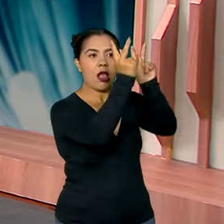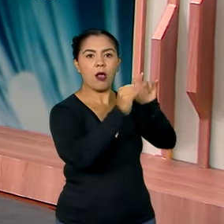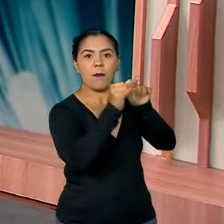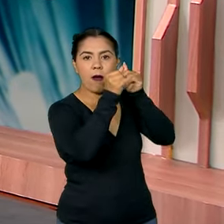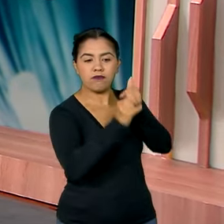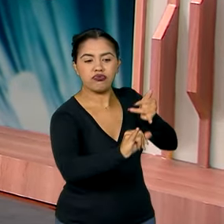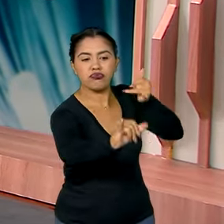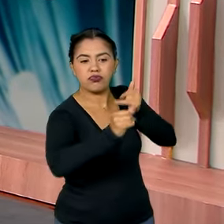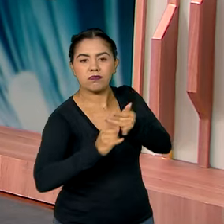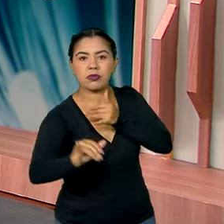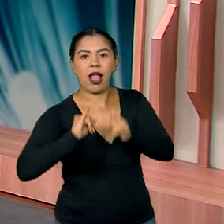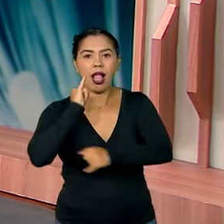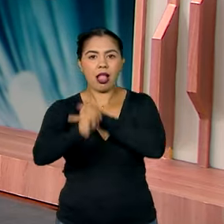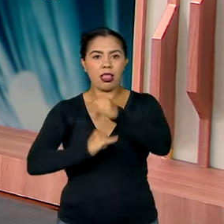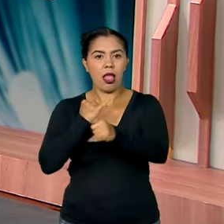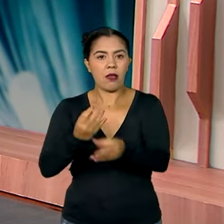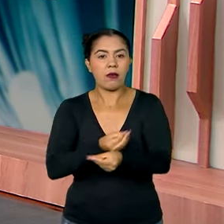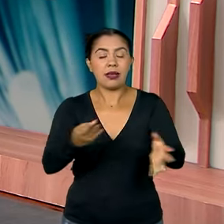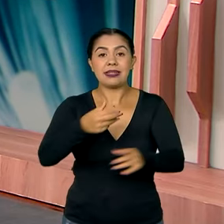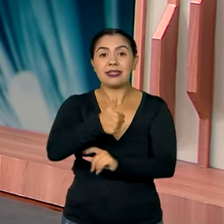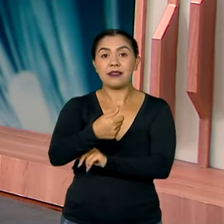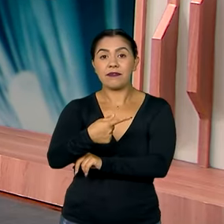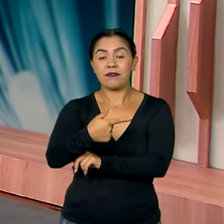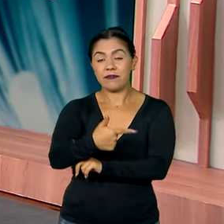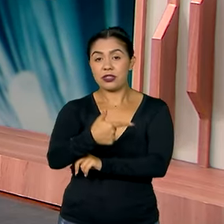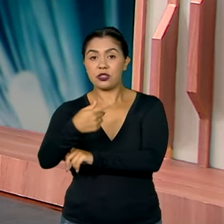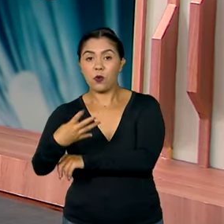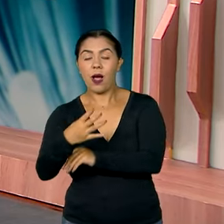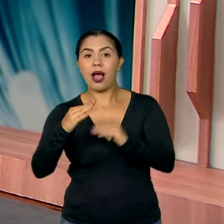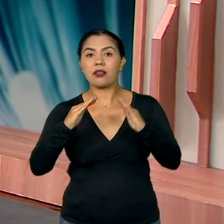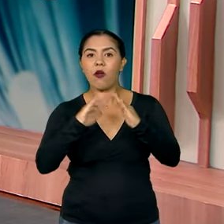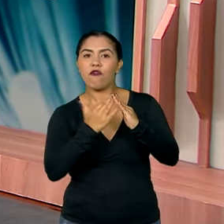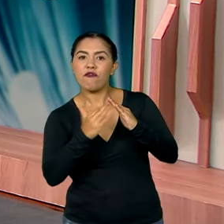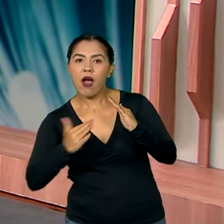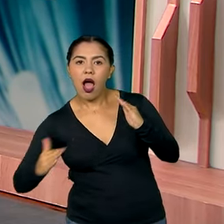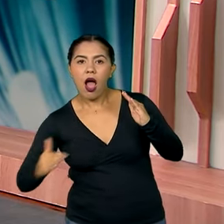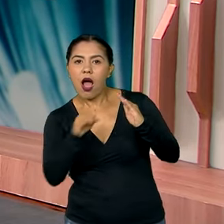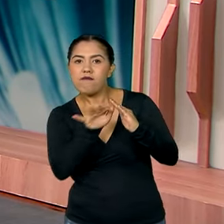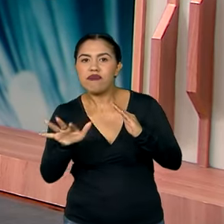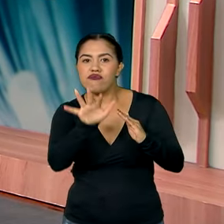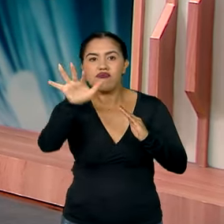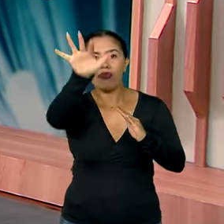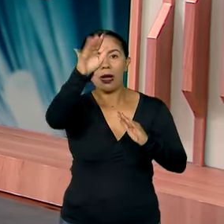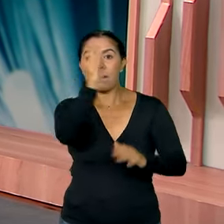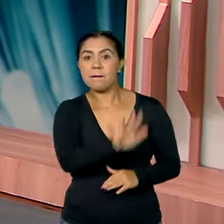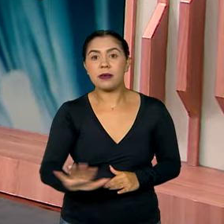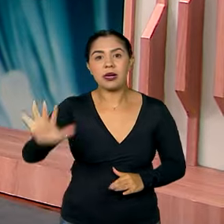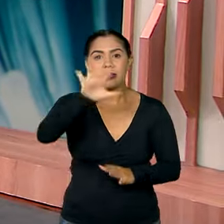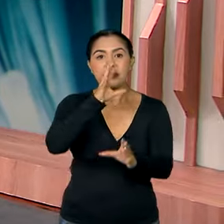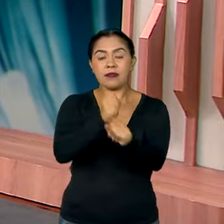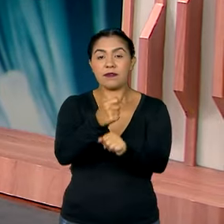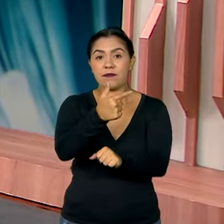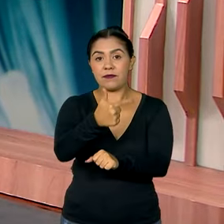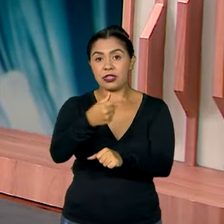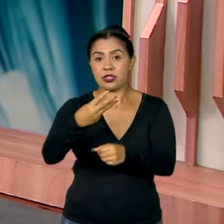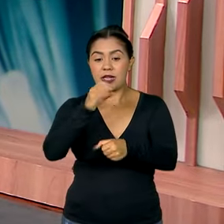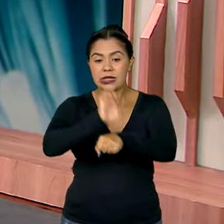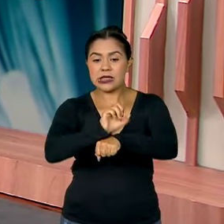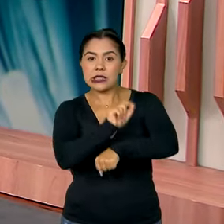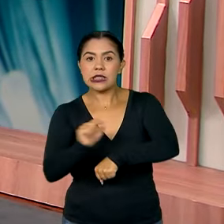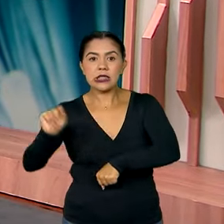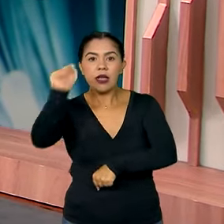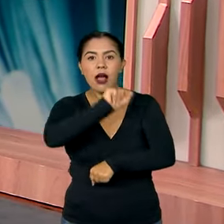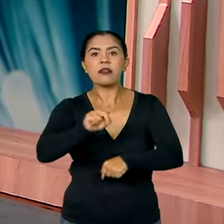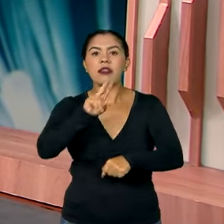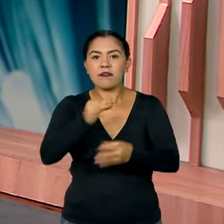124 favelas do Brasil. As comunidades atendidas ficam em 23 estados brasileiros e vão passar a contar com